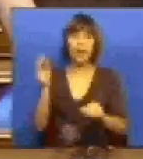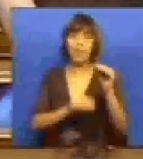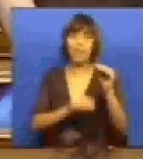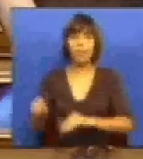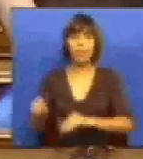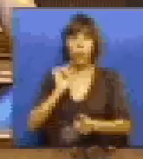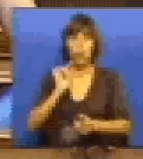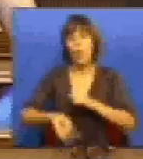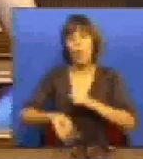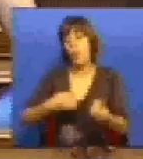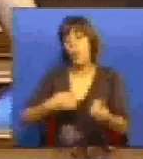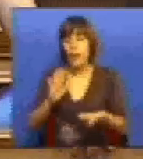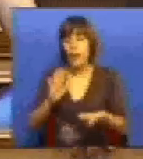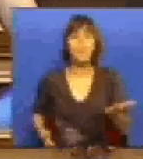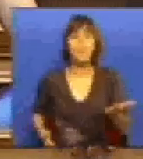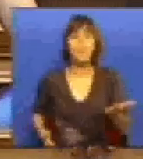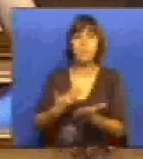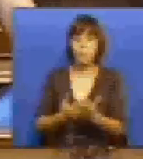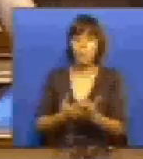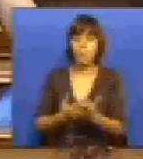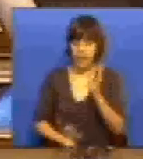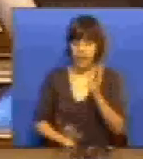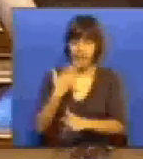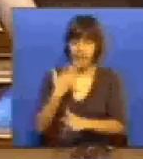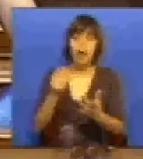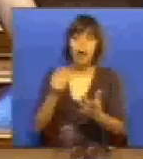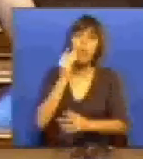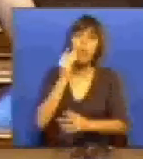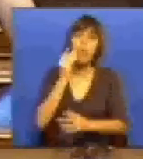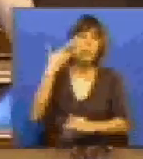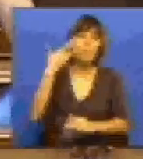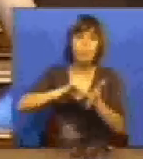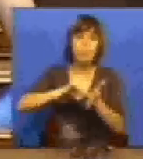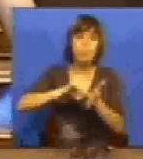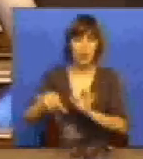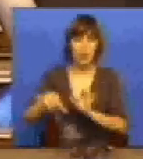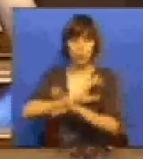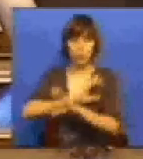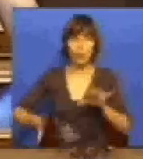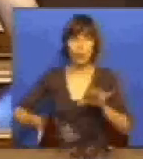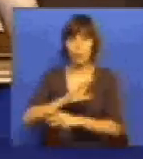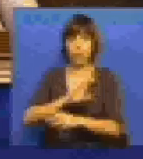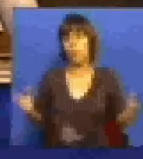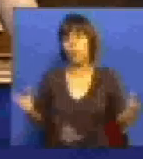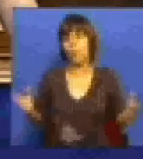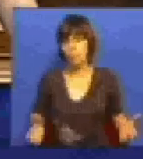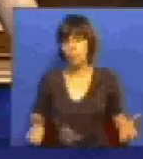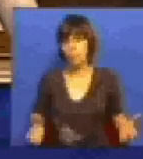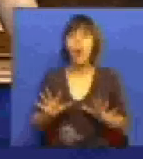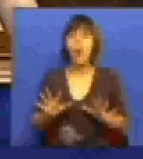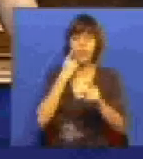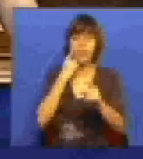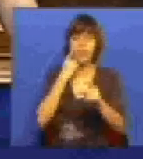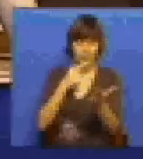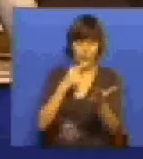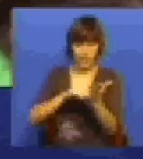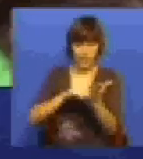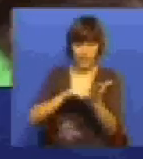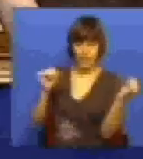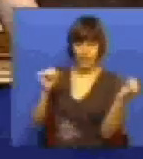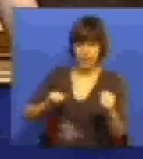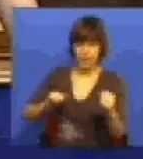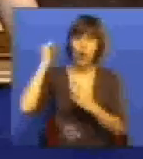aquilo que sejam as propostas de criação de arquitetura do projeto europeu. Onde dizia tratado